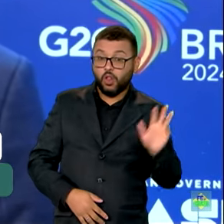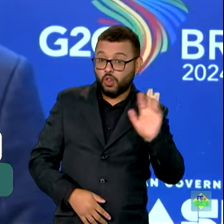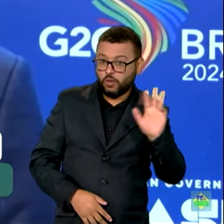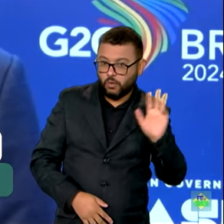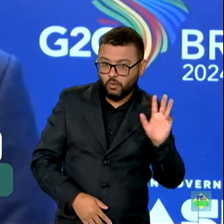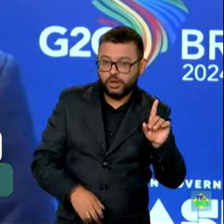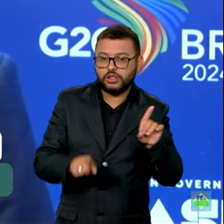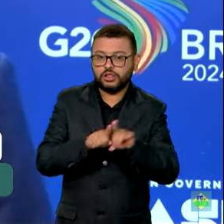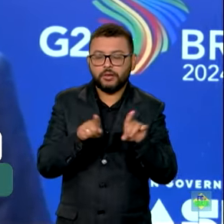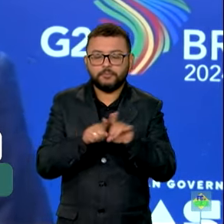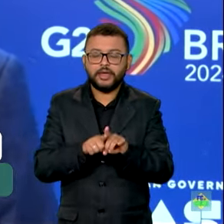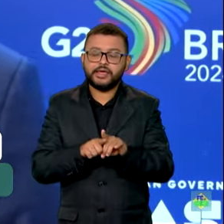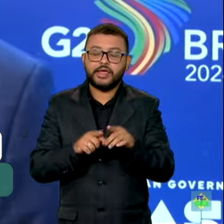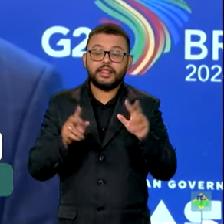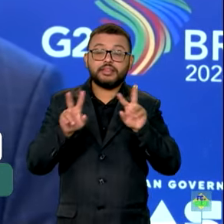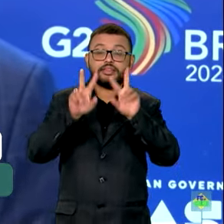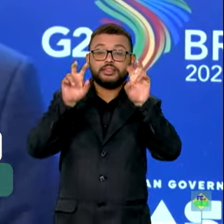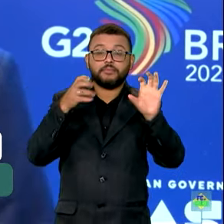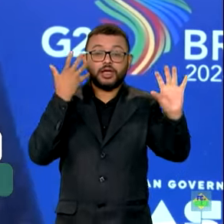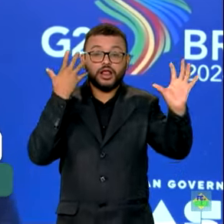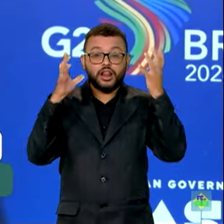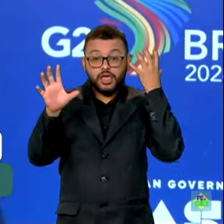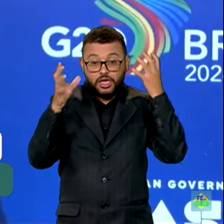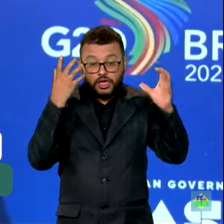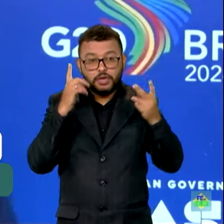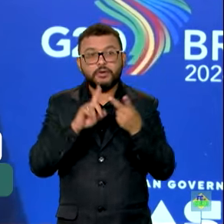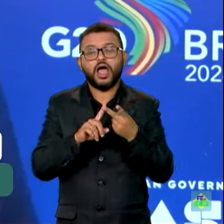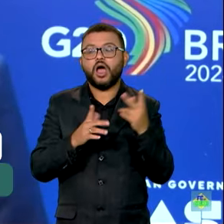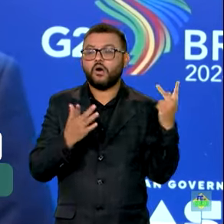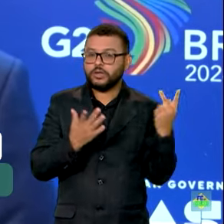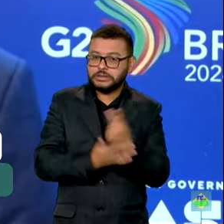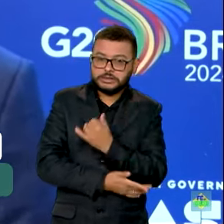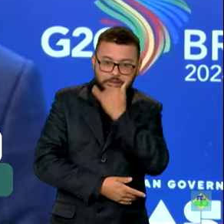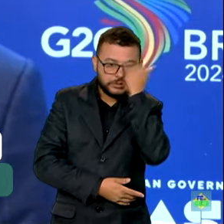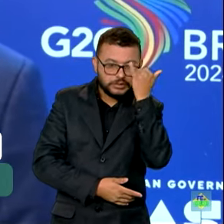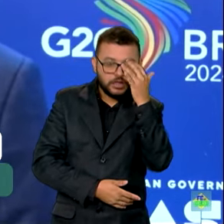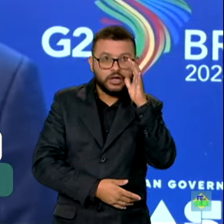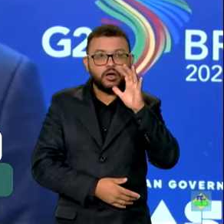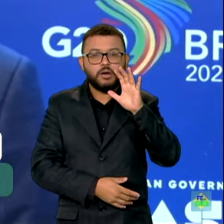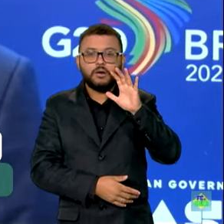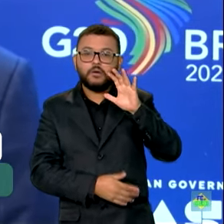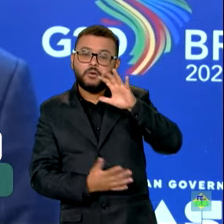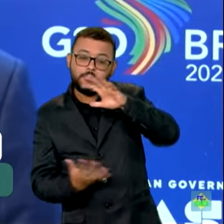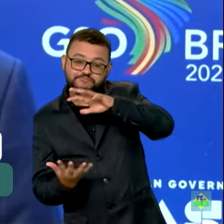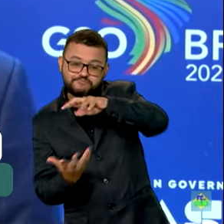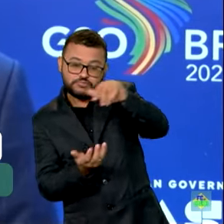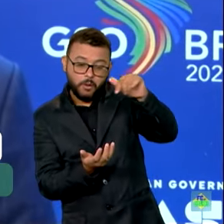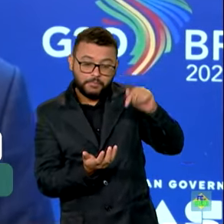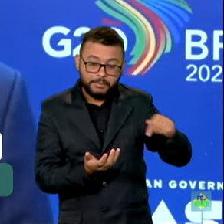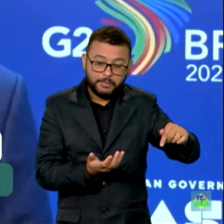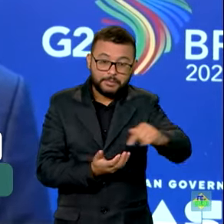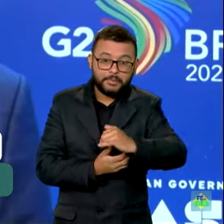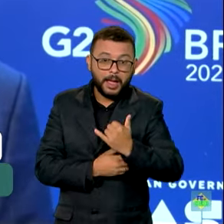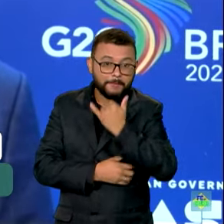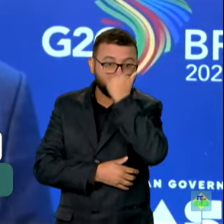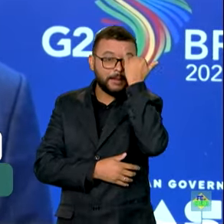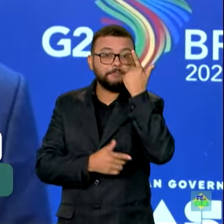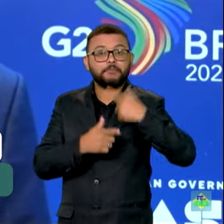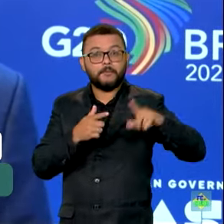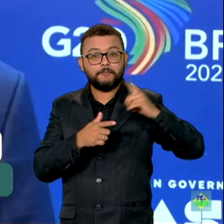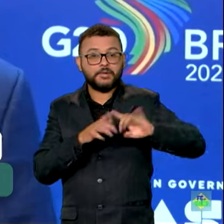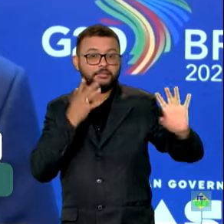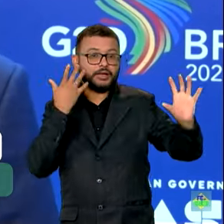e as questões climáticas, que podem afetar regiões inteiras do planeta, vão exigir